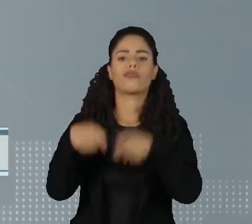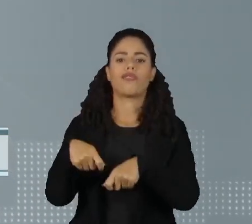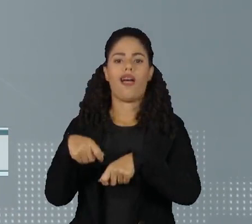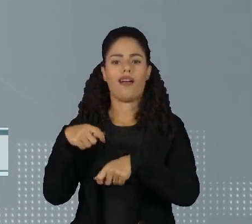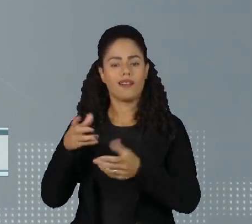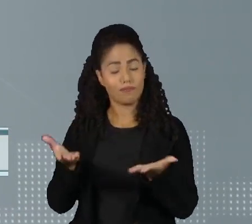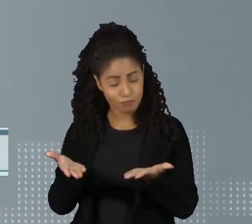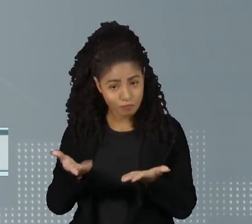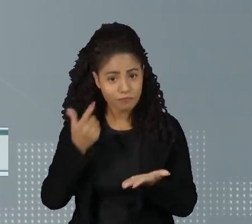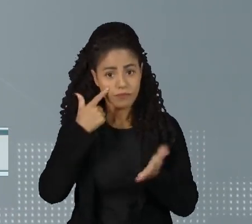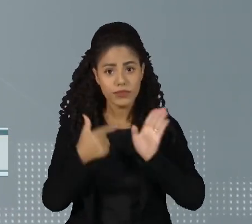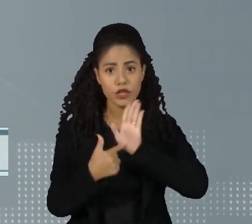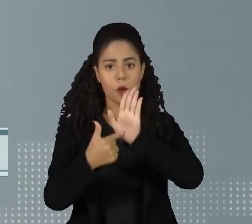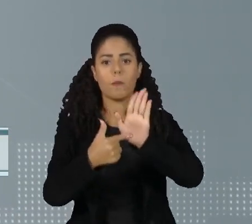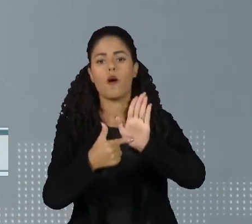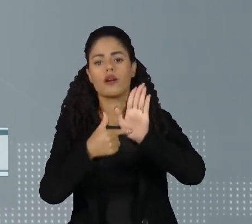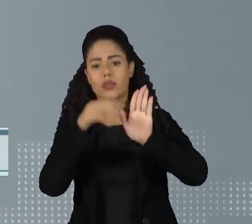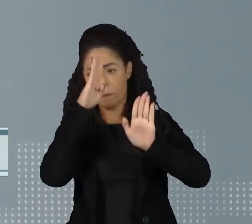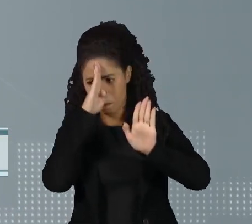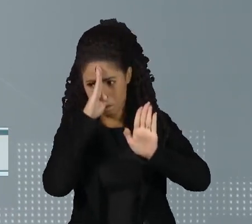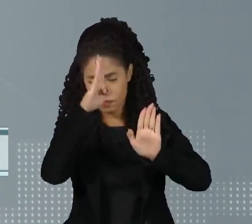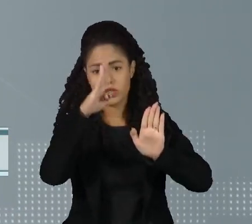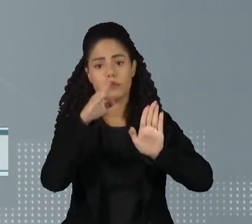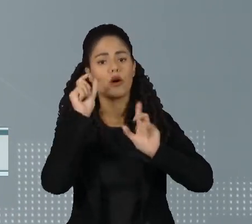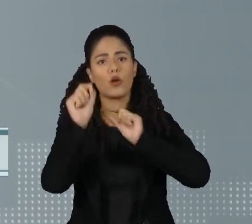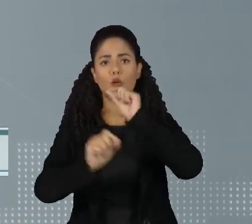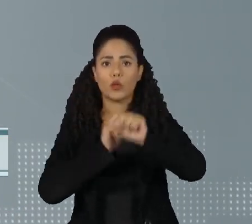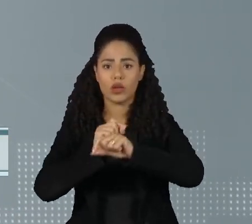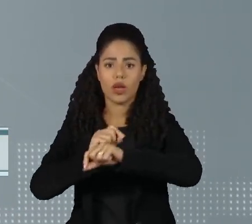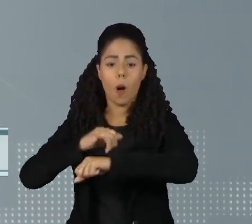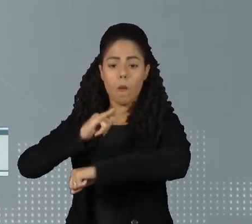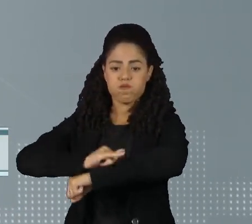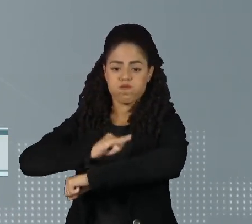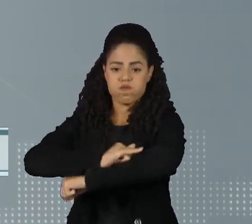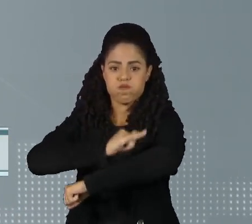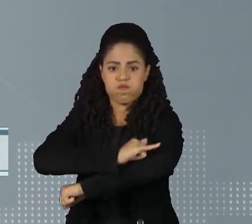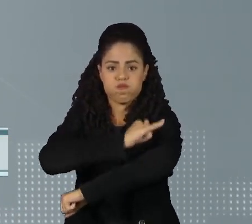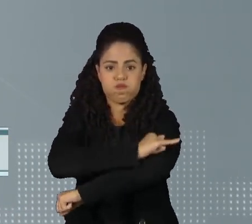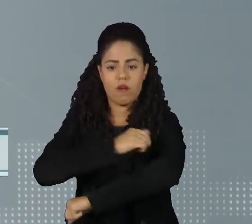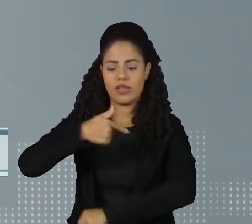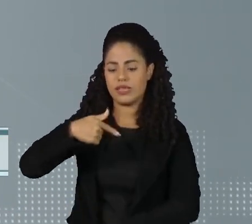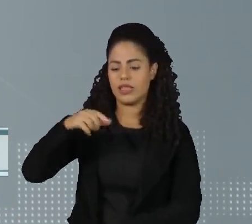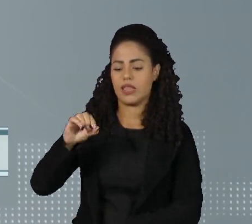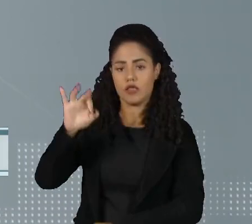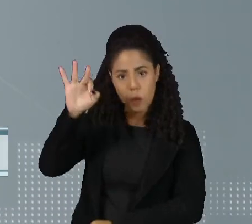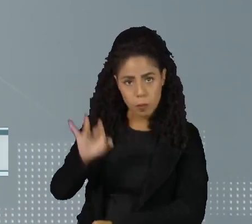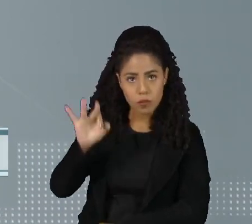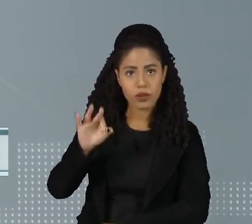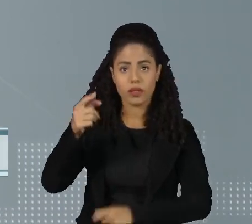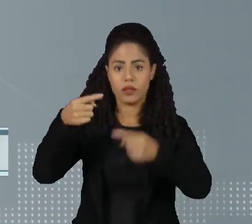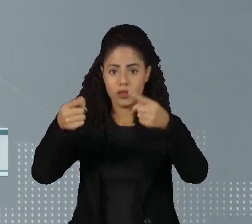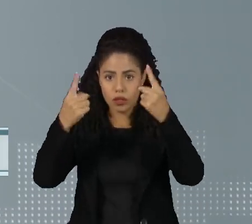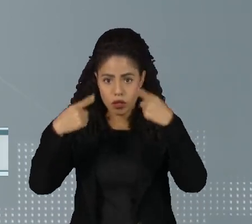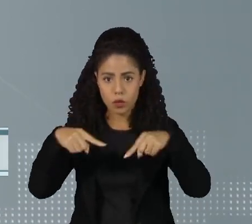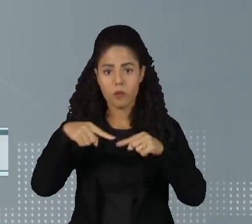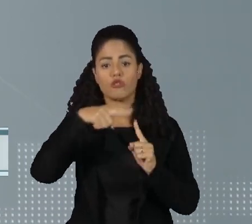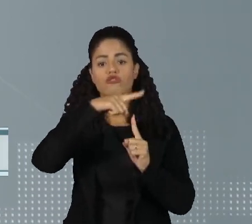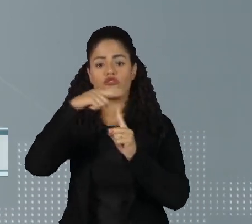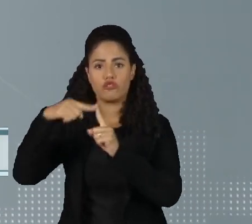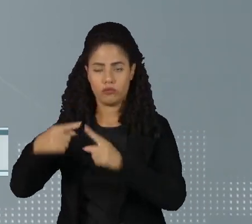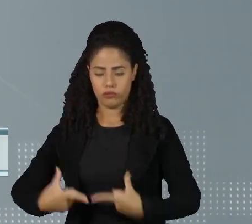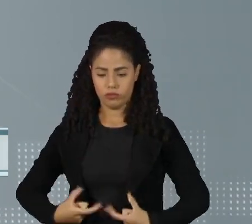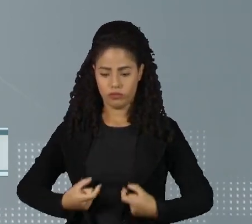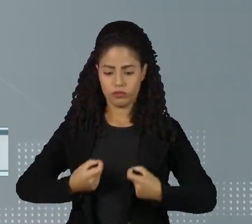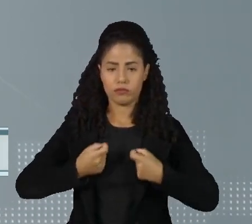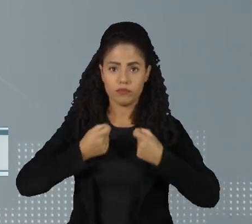exemplo, aparece no topo da lista, podendo se manifestar para 70% da população do país. Entre os tipos de câncer, o